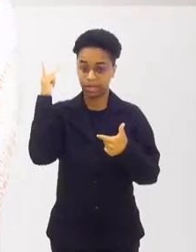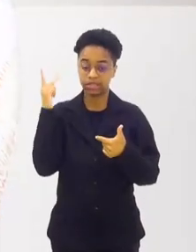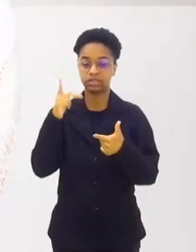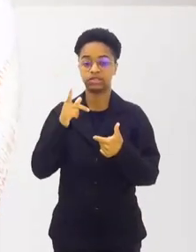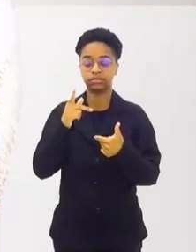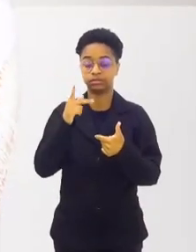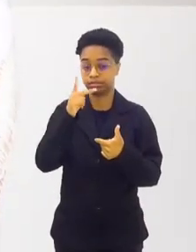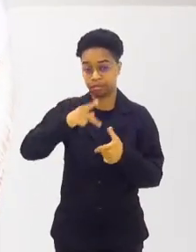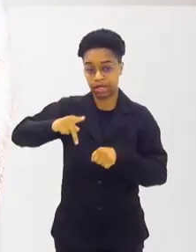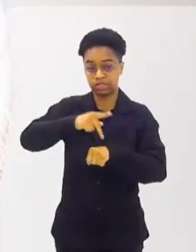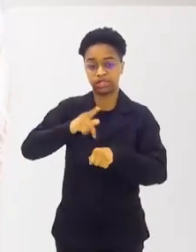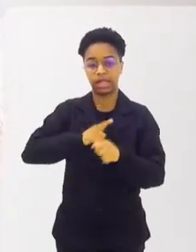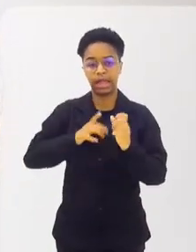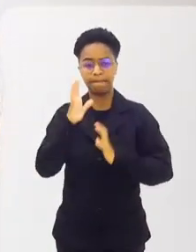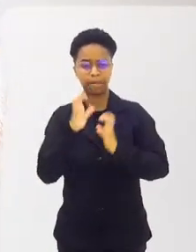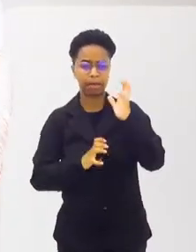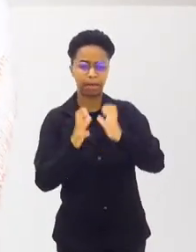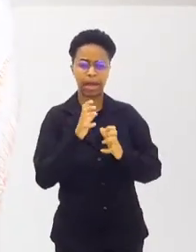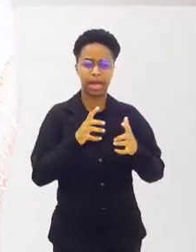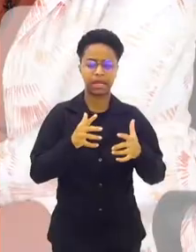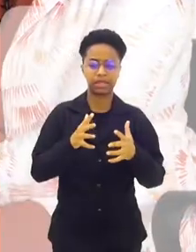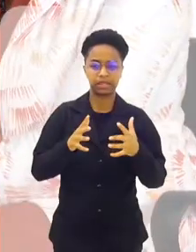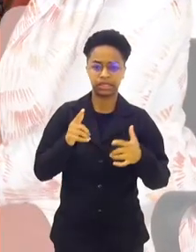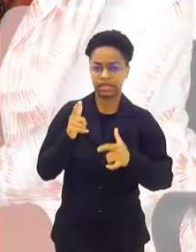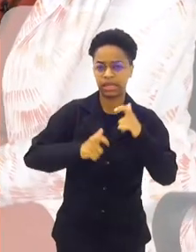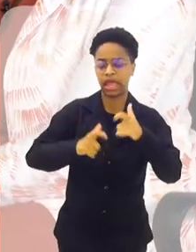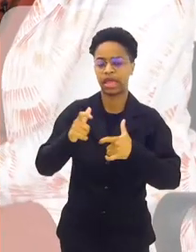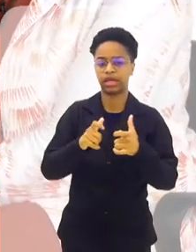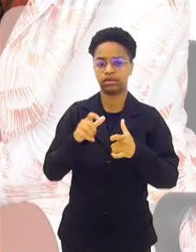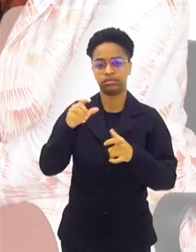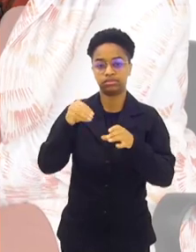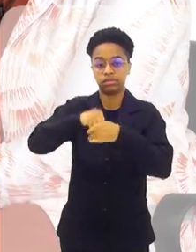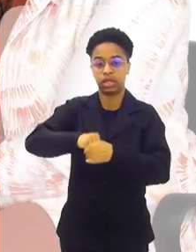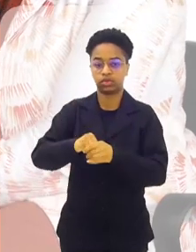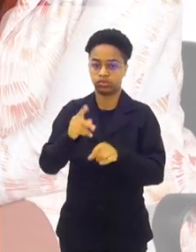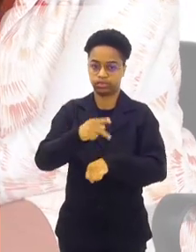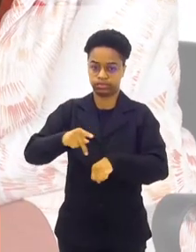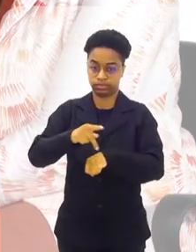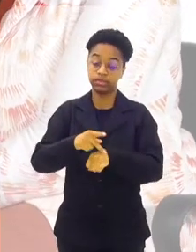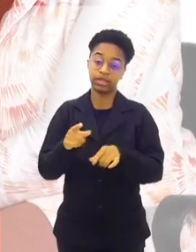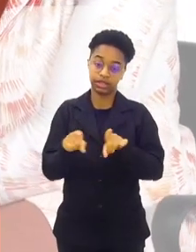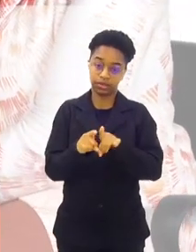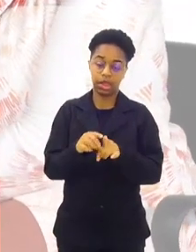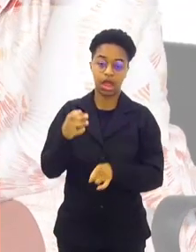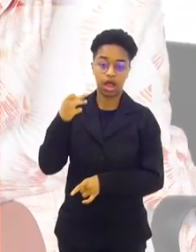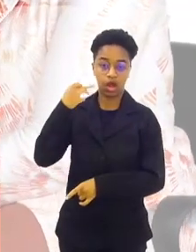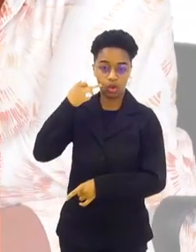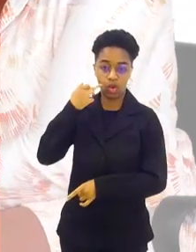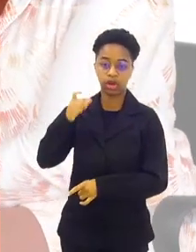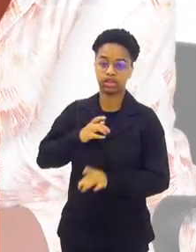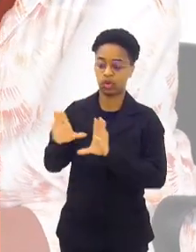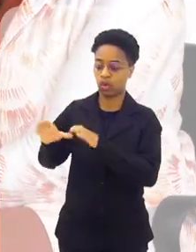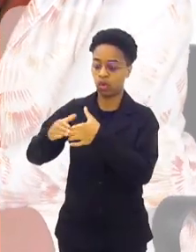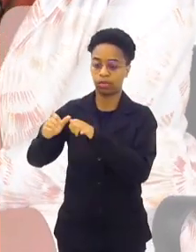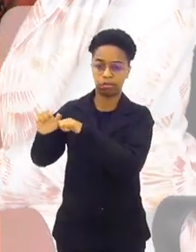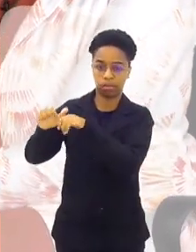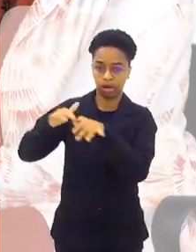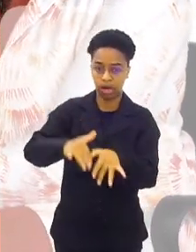países em conflitos civis, né? A gente tem aqui uma grande comunidade angolana. Eu que sou da Maré,